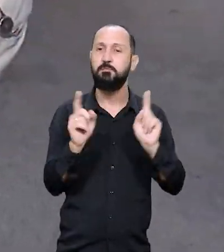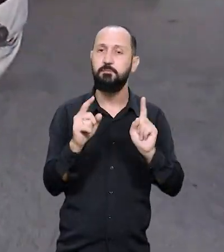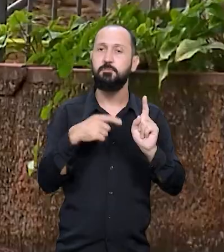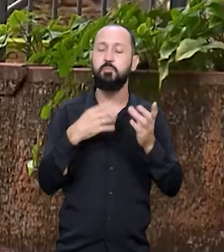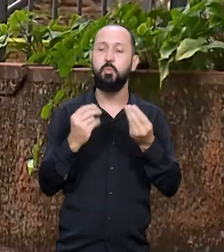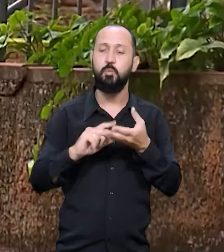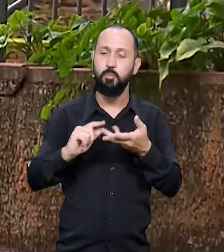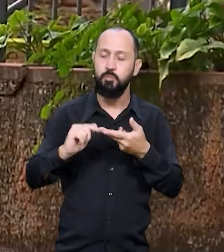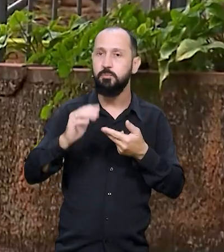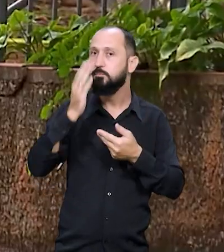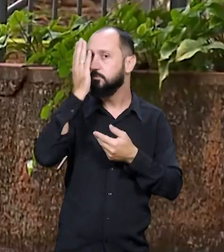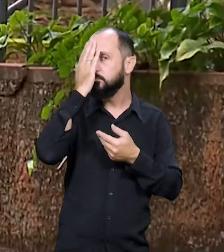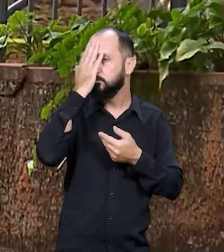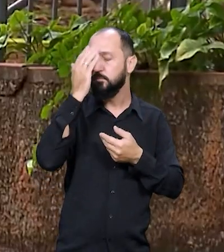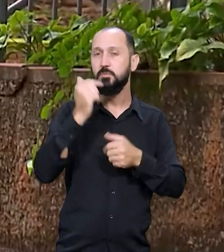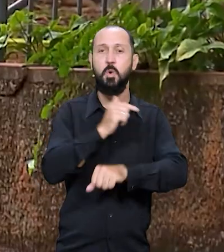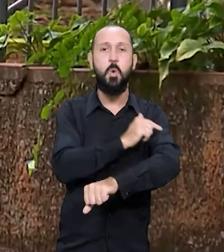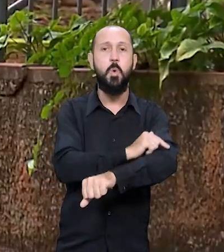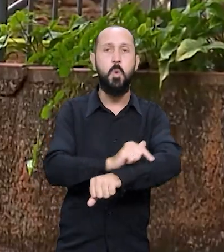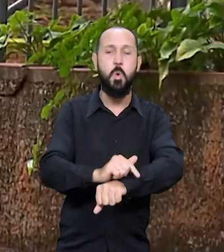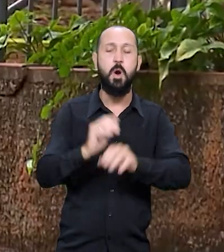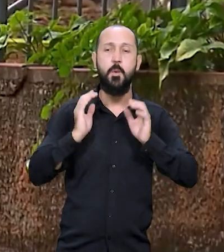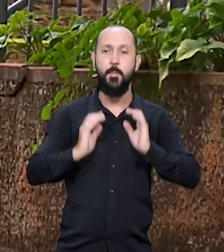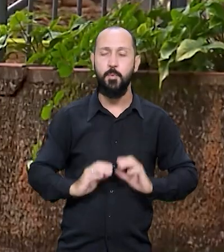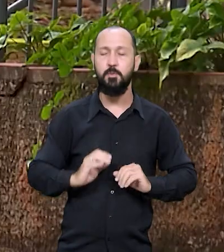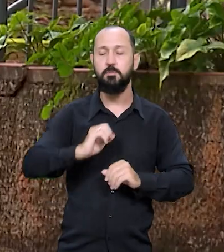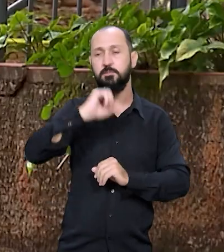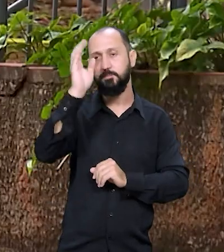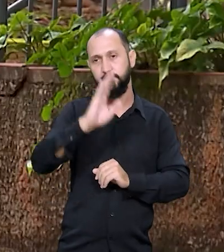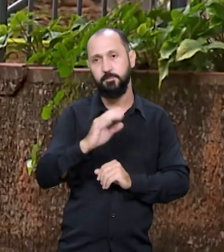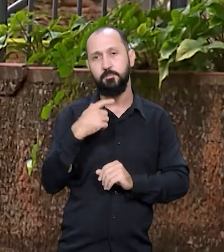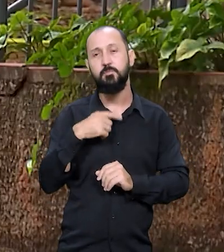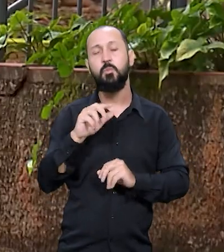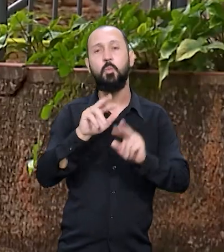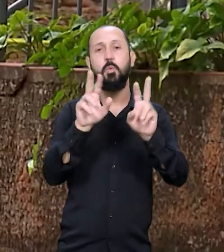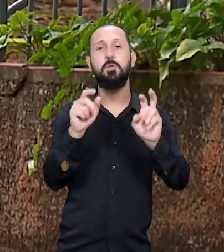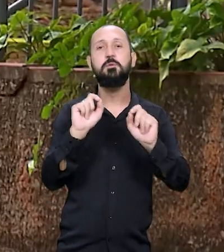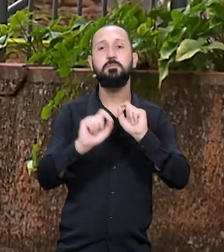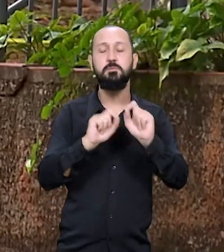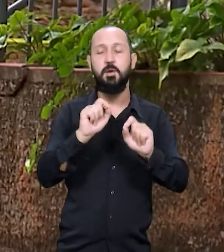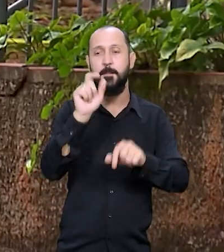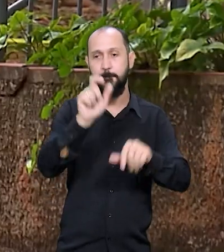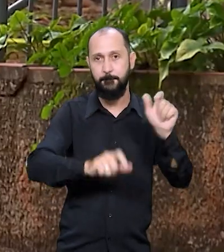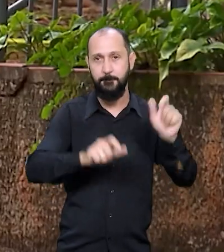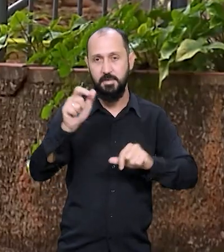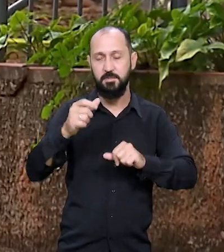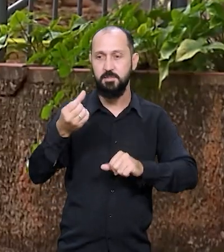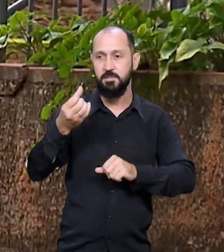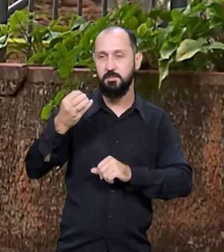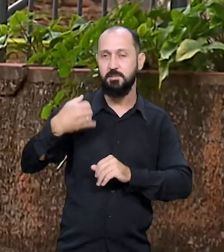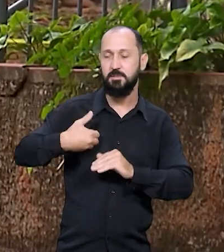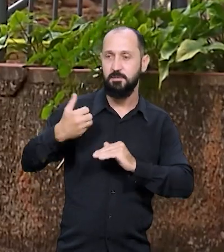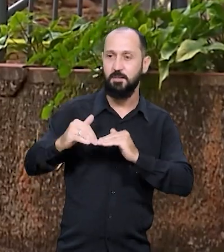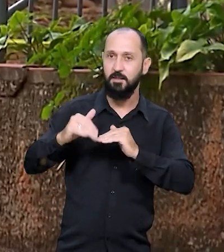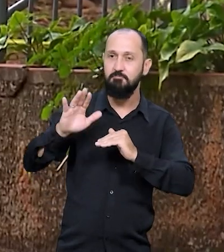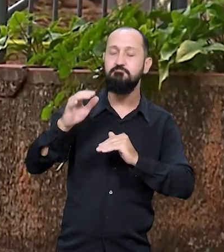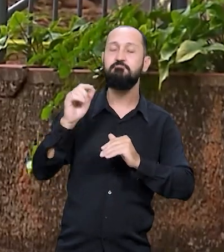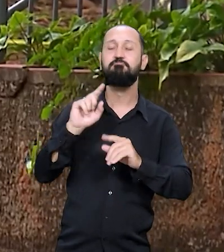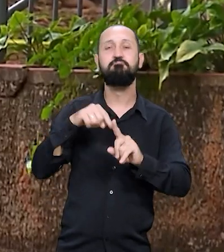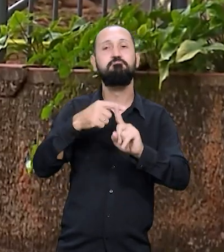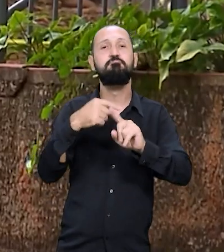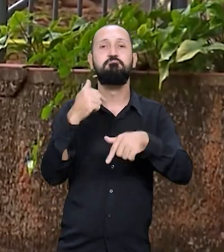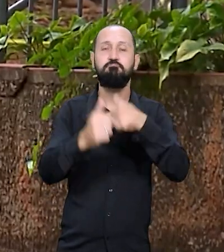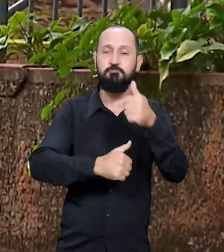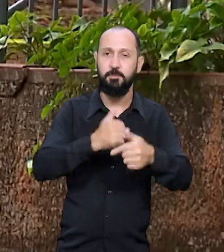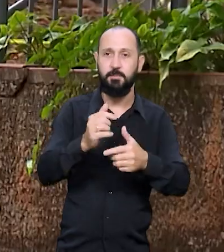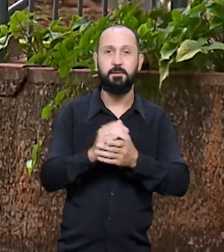segredo. Muita gente já entende que esse é o comportamento da sociedade brasileira, quando o assunto é sobre pessoas com 60 anos ou